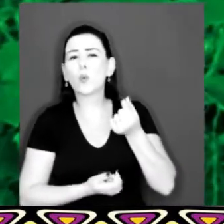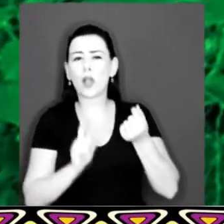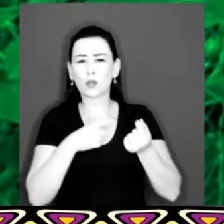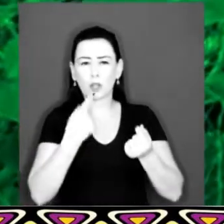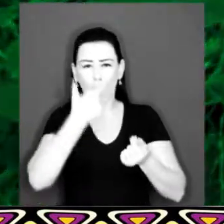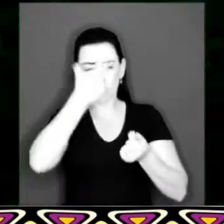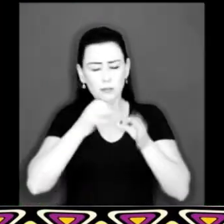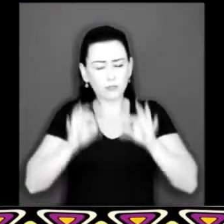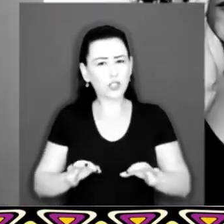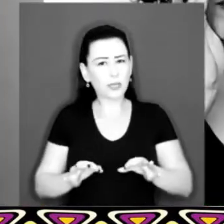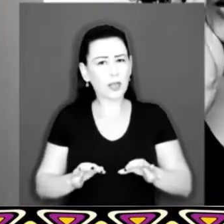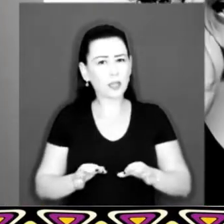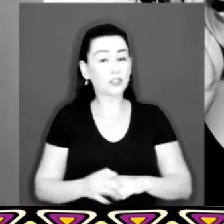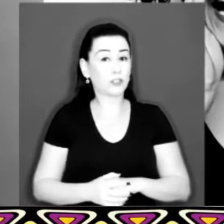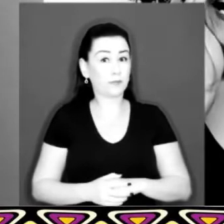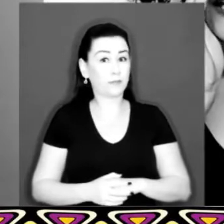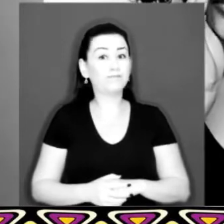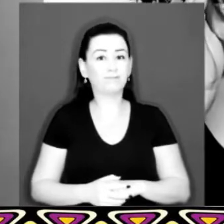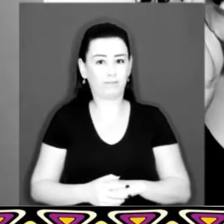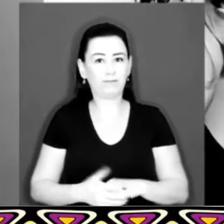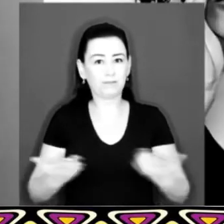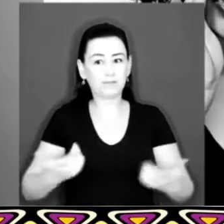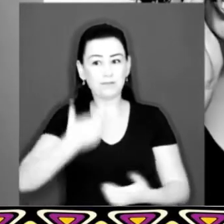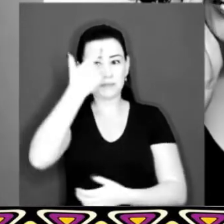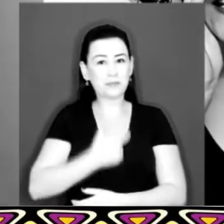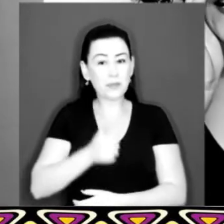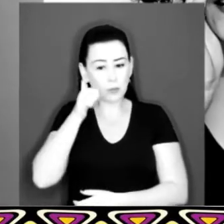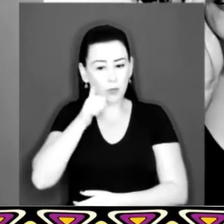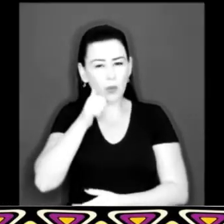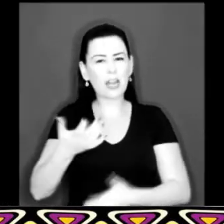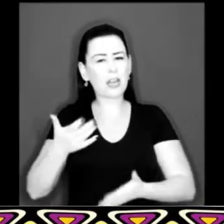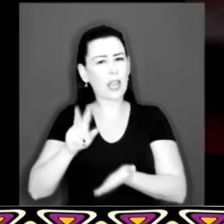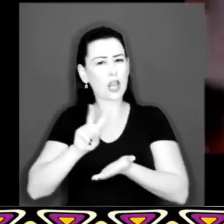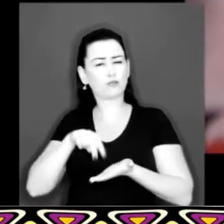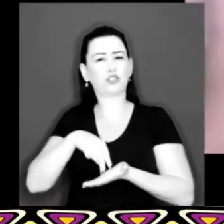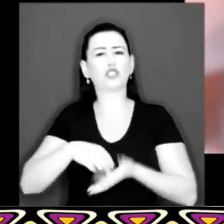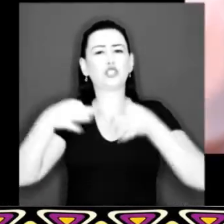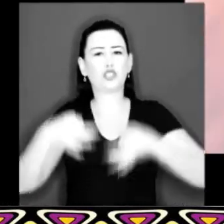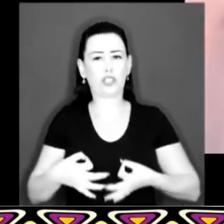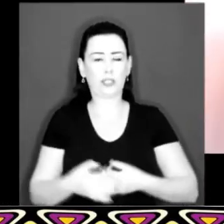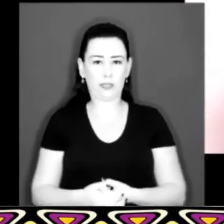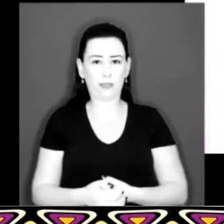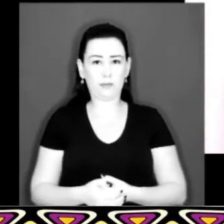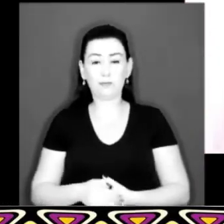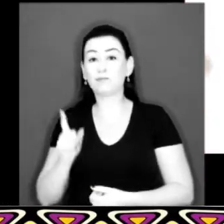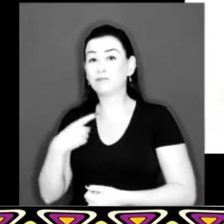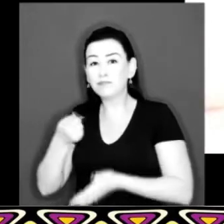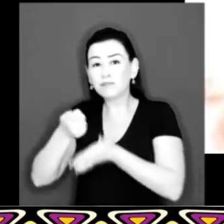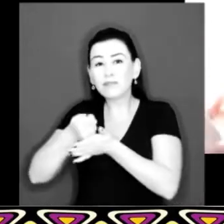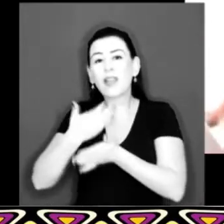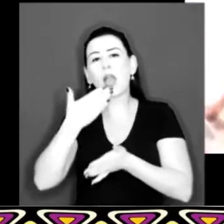dignidade Mulher, te quero digna Exigimos a defesa do SUS